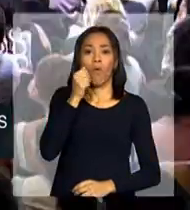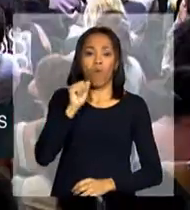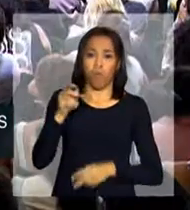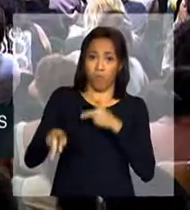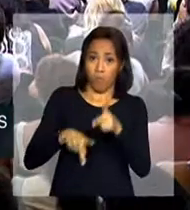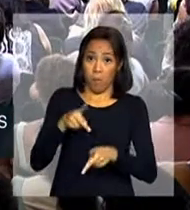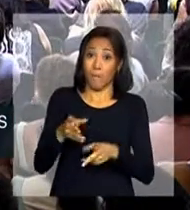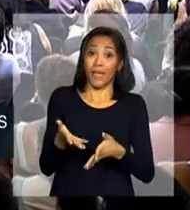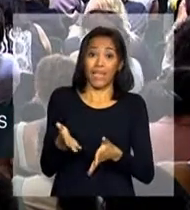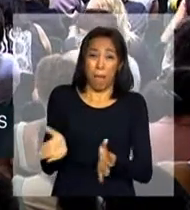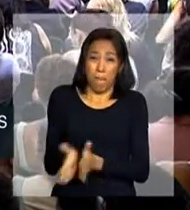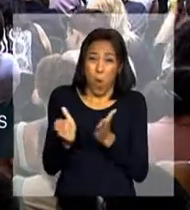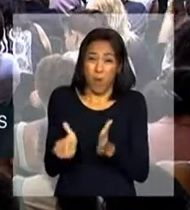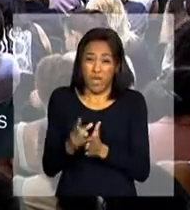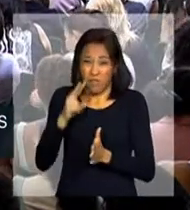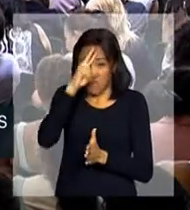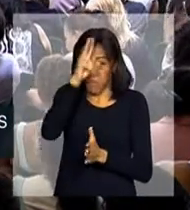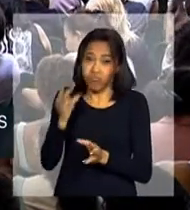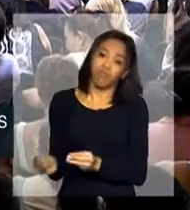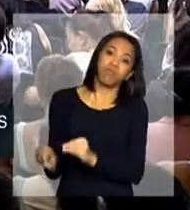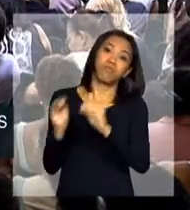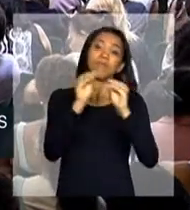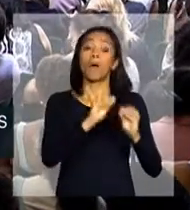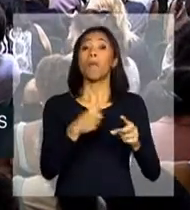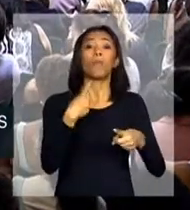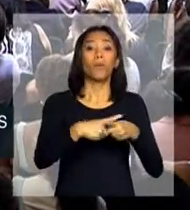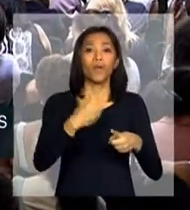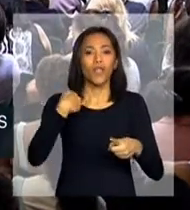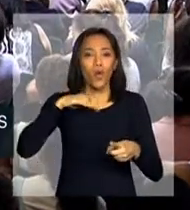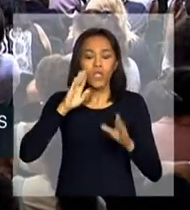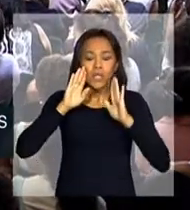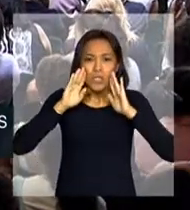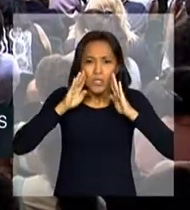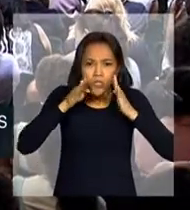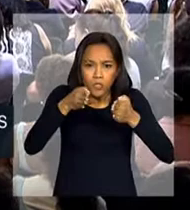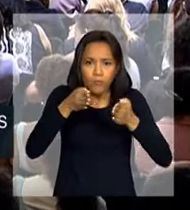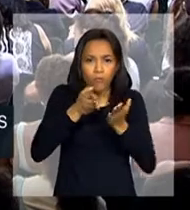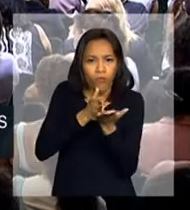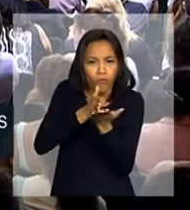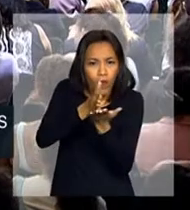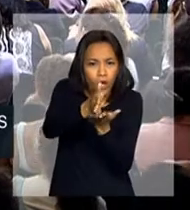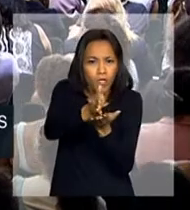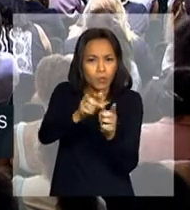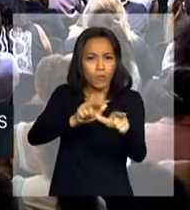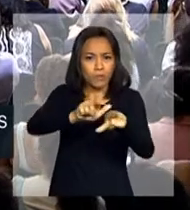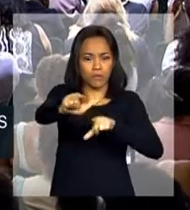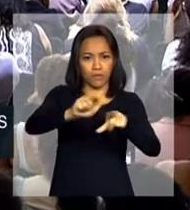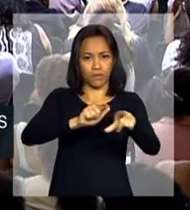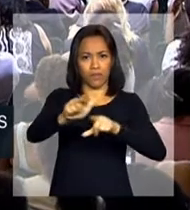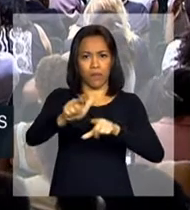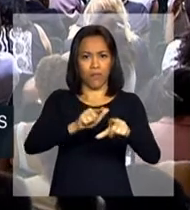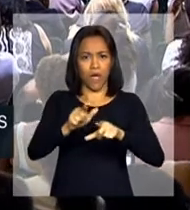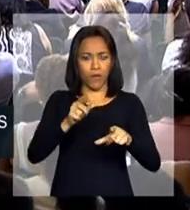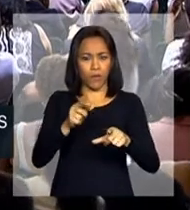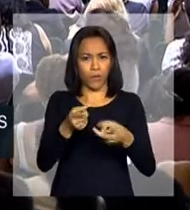pobreza porque começamos focando numa parcela